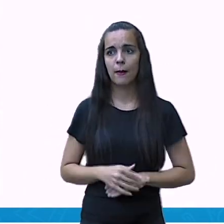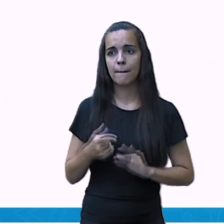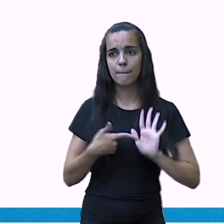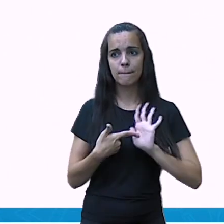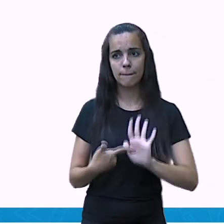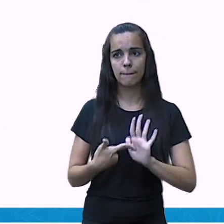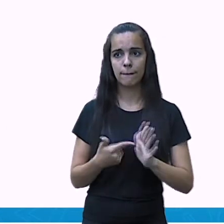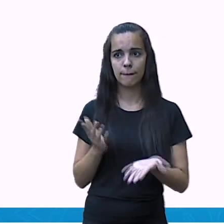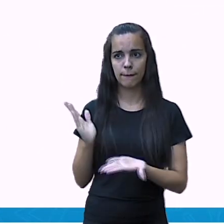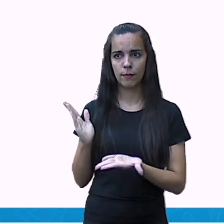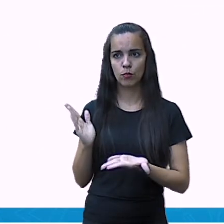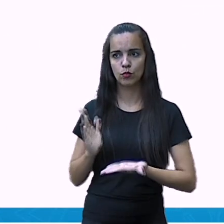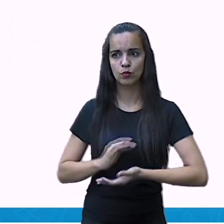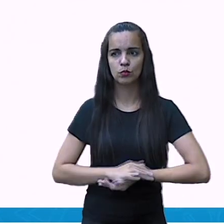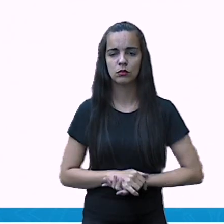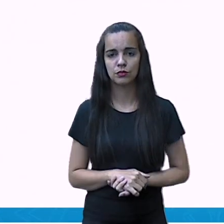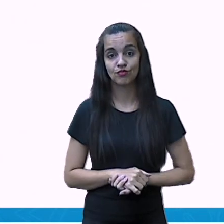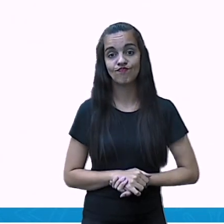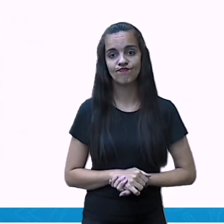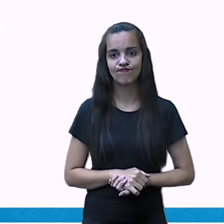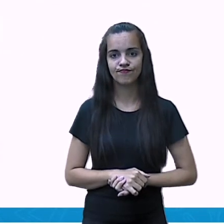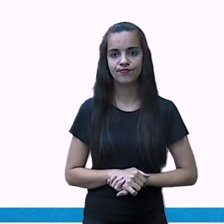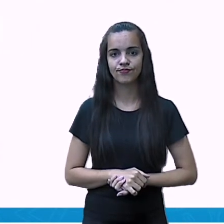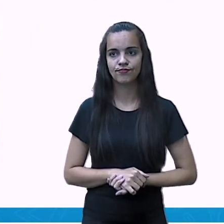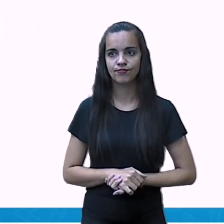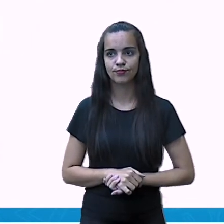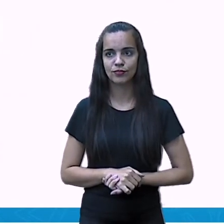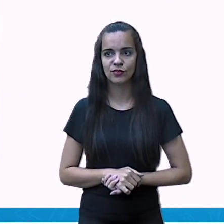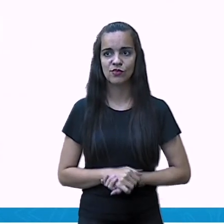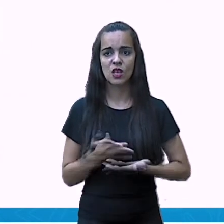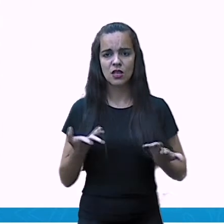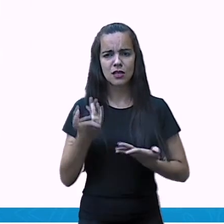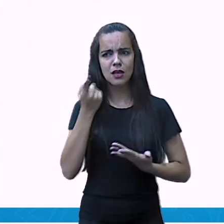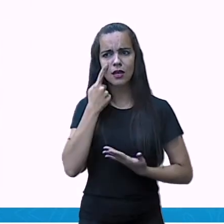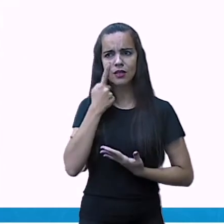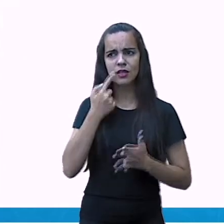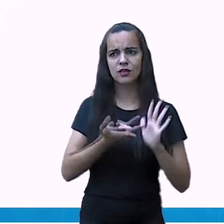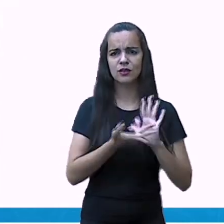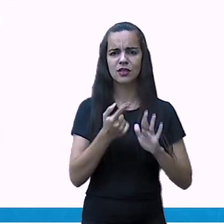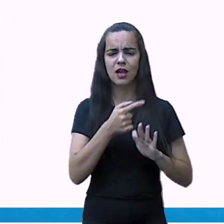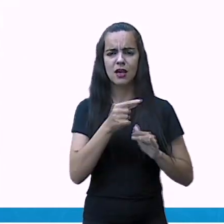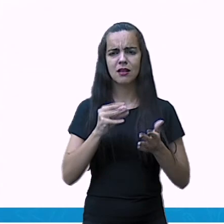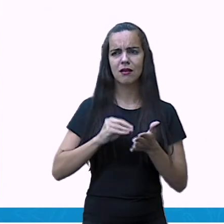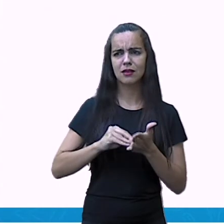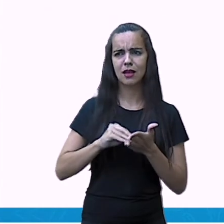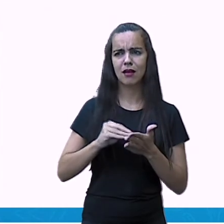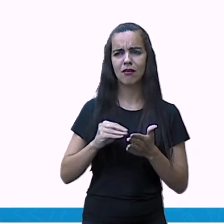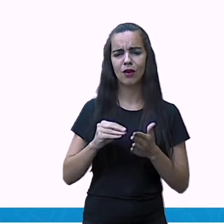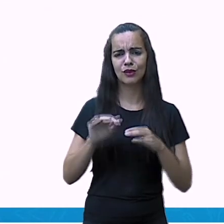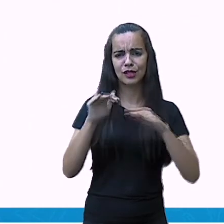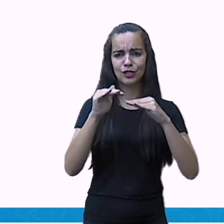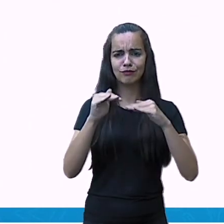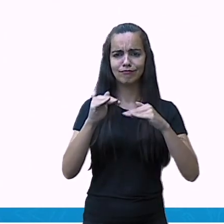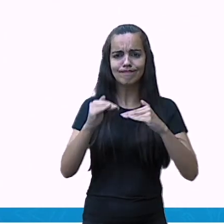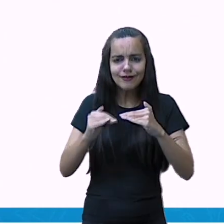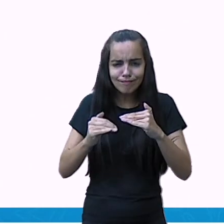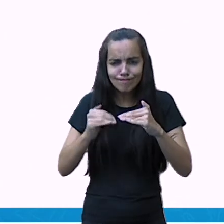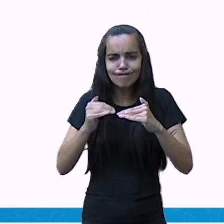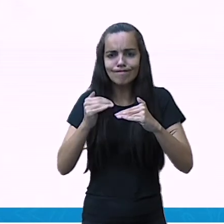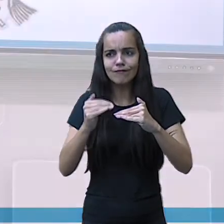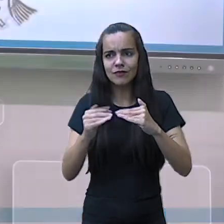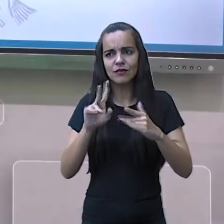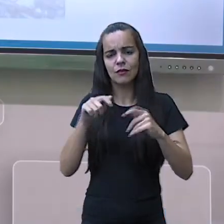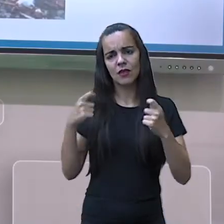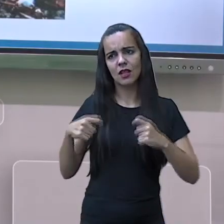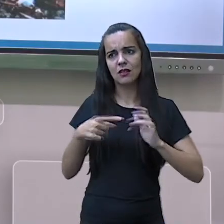isso aí pra gente. E esse desenvolvimento, ele é necessário, mas ele deve